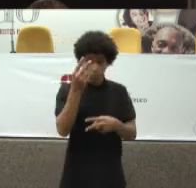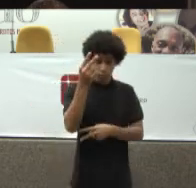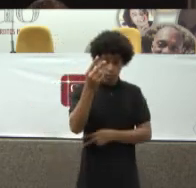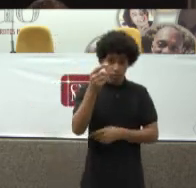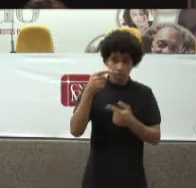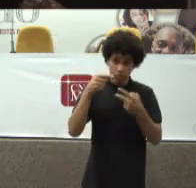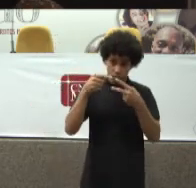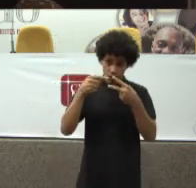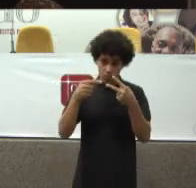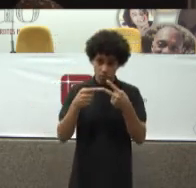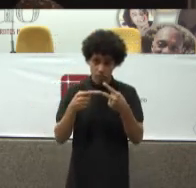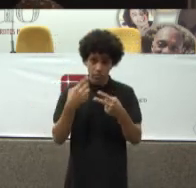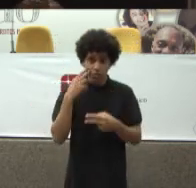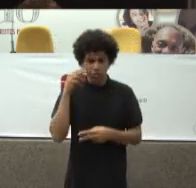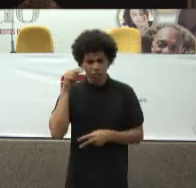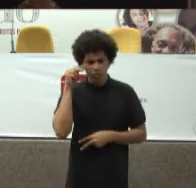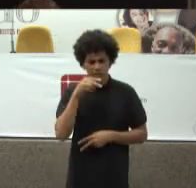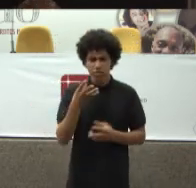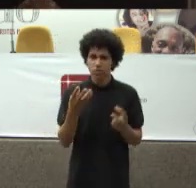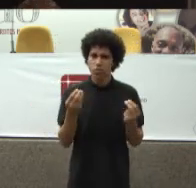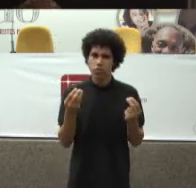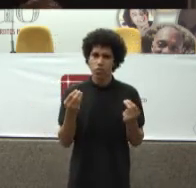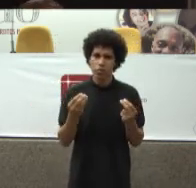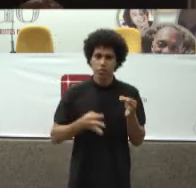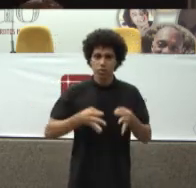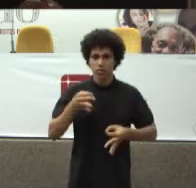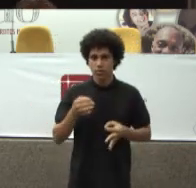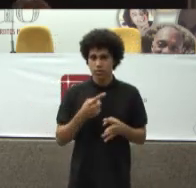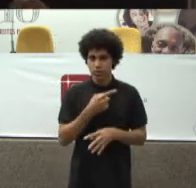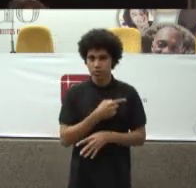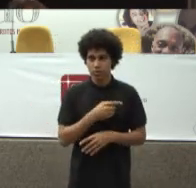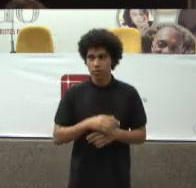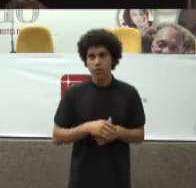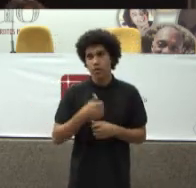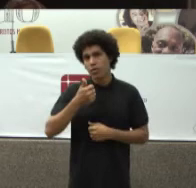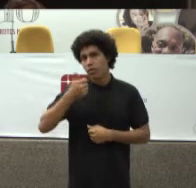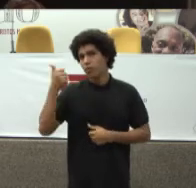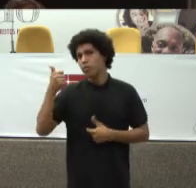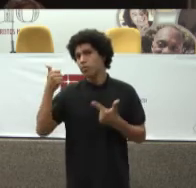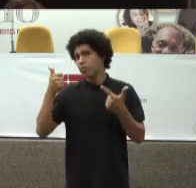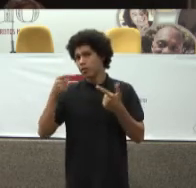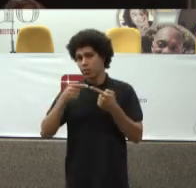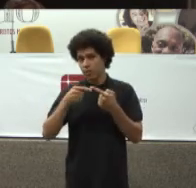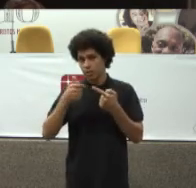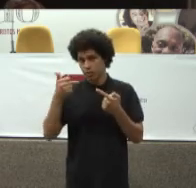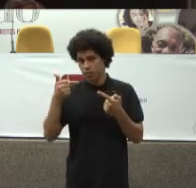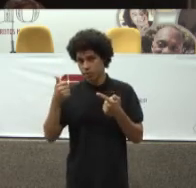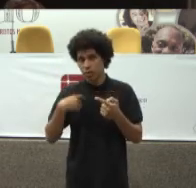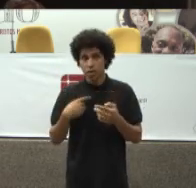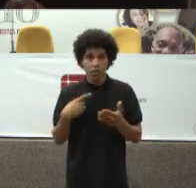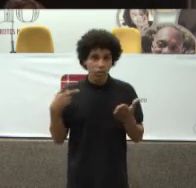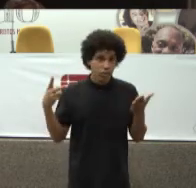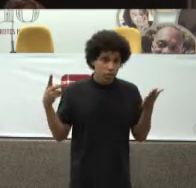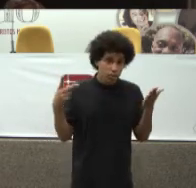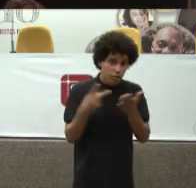eu vejo Muito na judicialização O primeiro É um caso Que nós vivemos O ano passado Muito